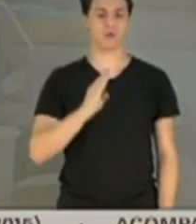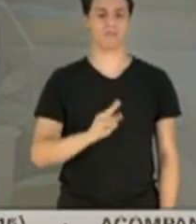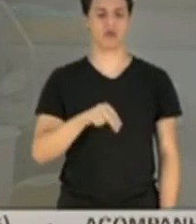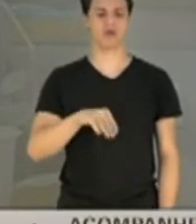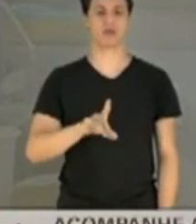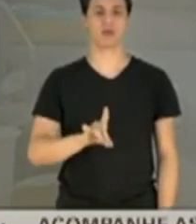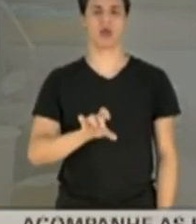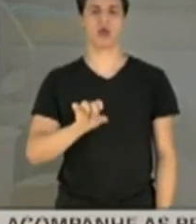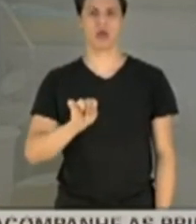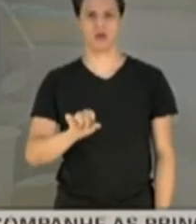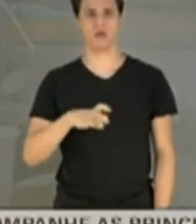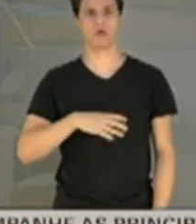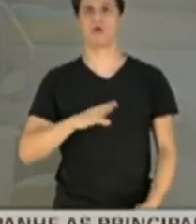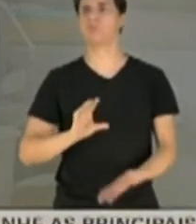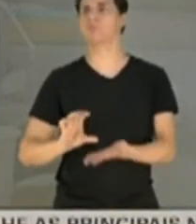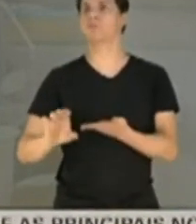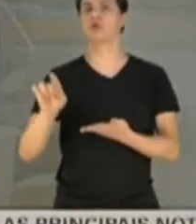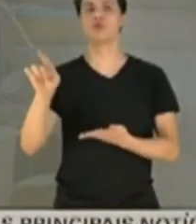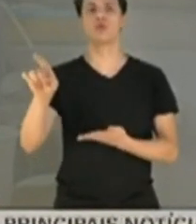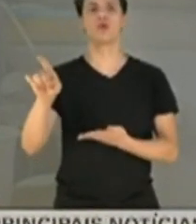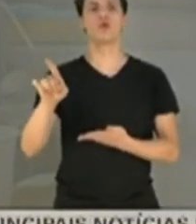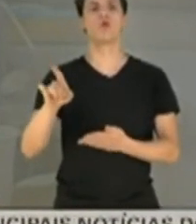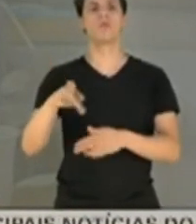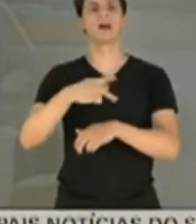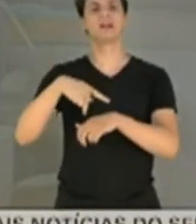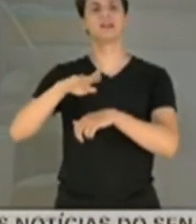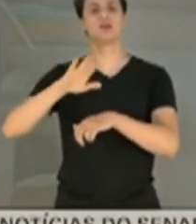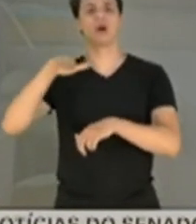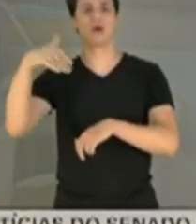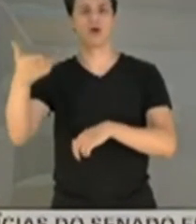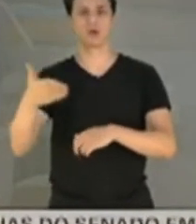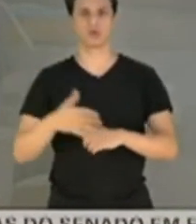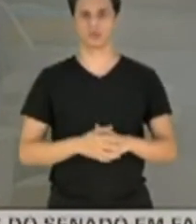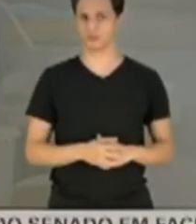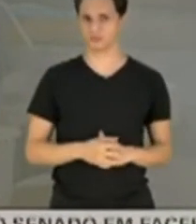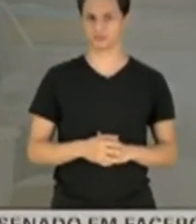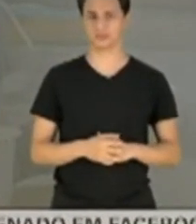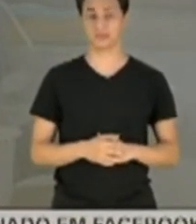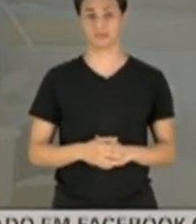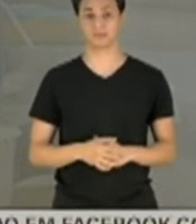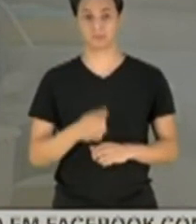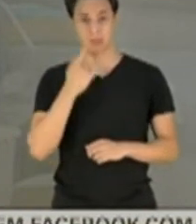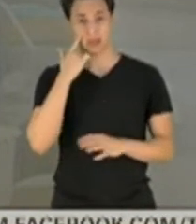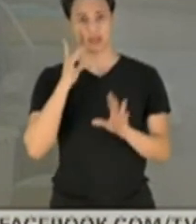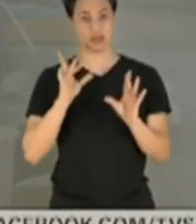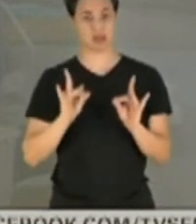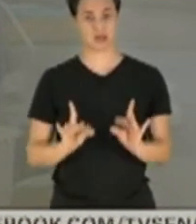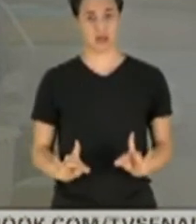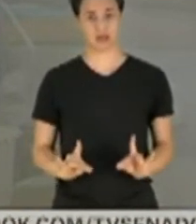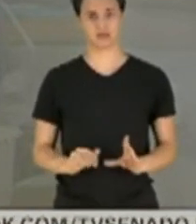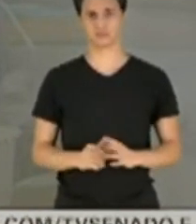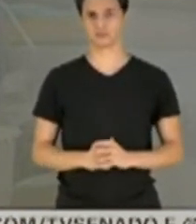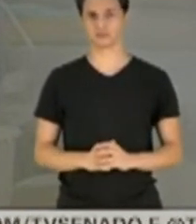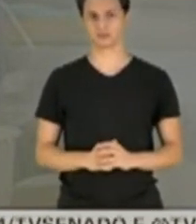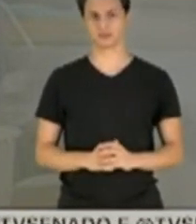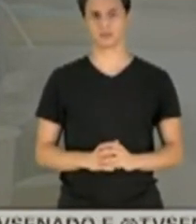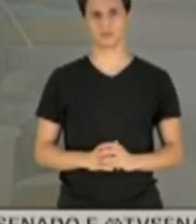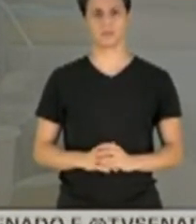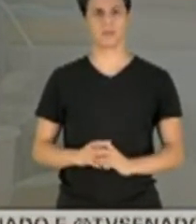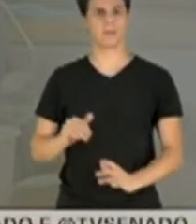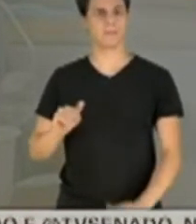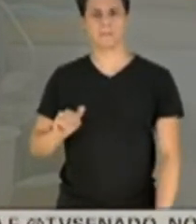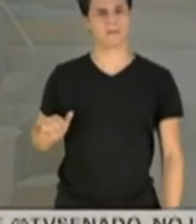financiar obras mundo afora. E detalhe, o maior calote,